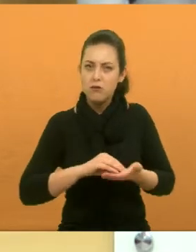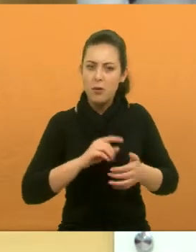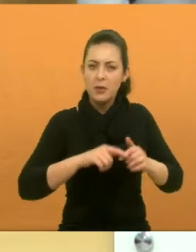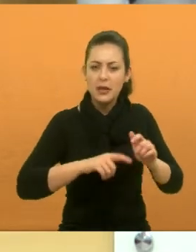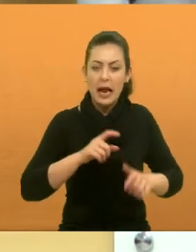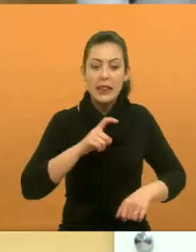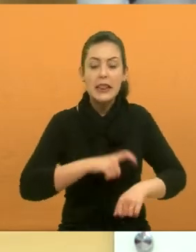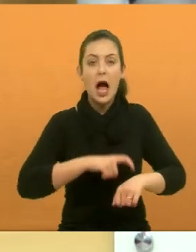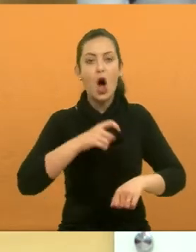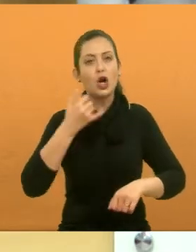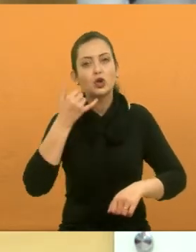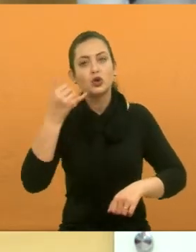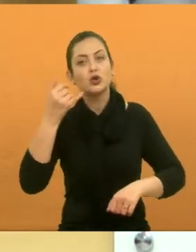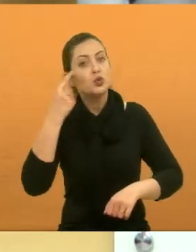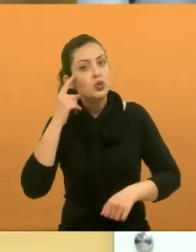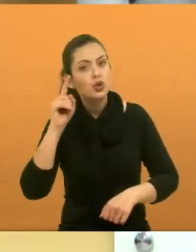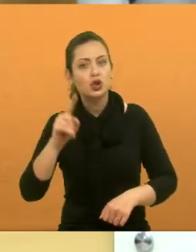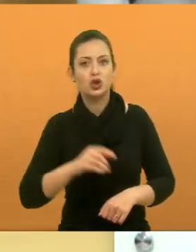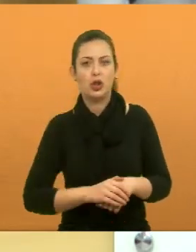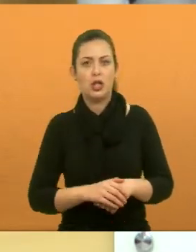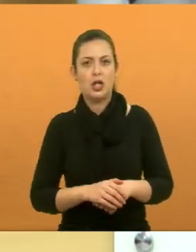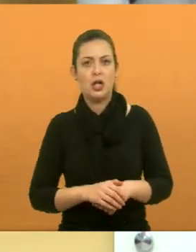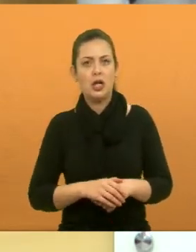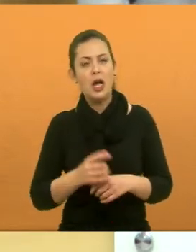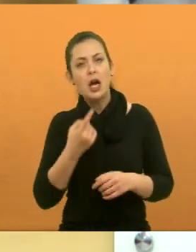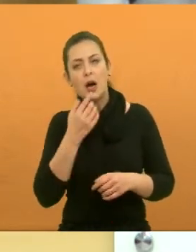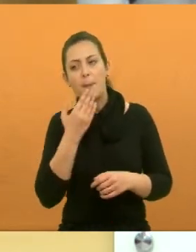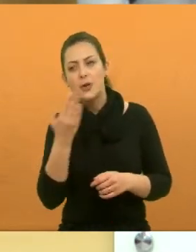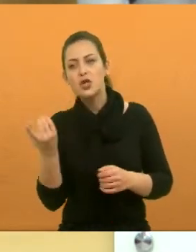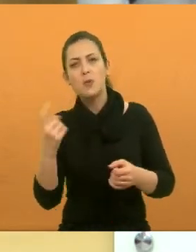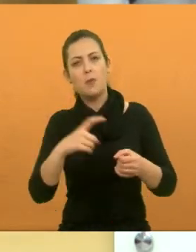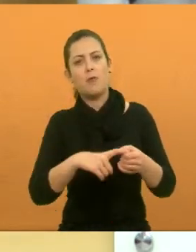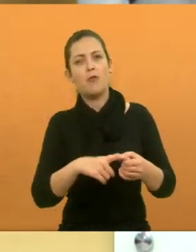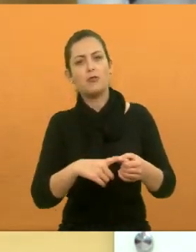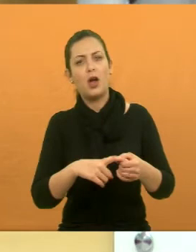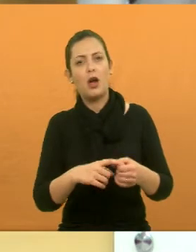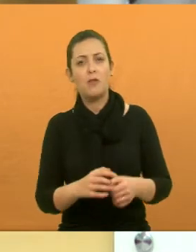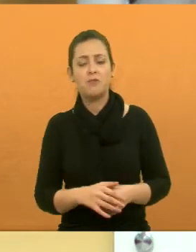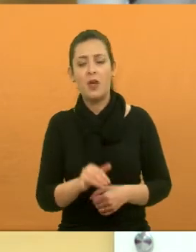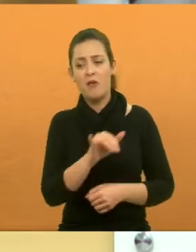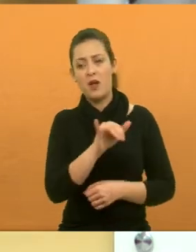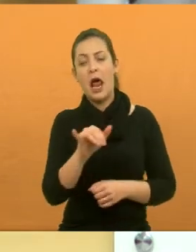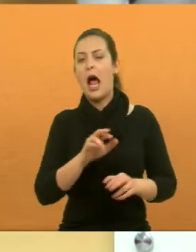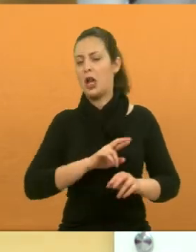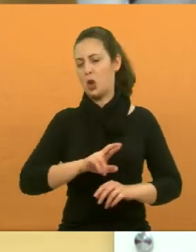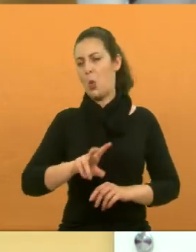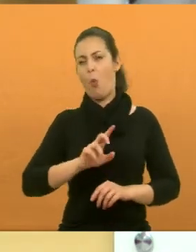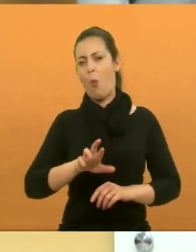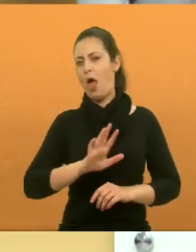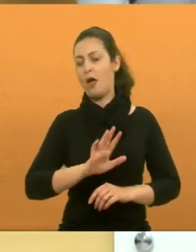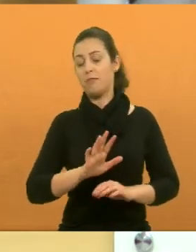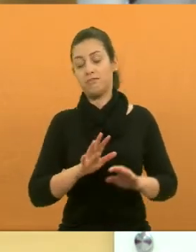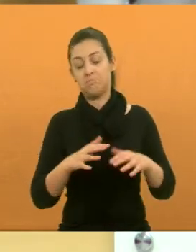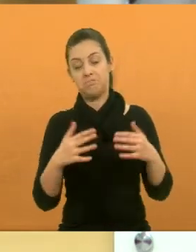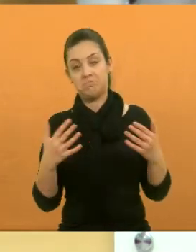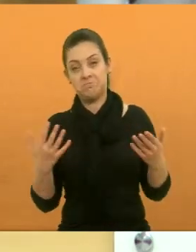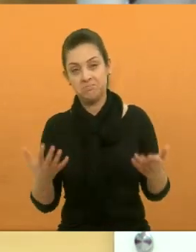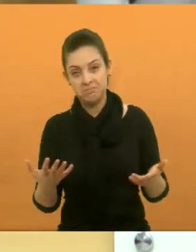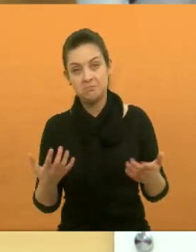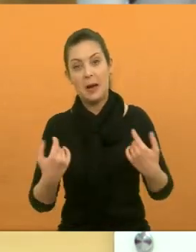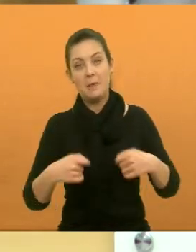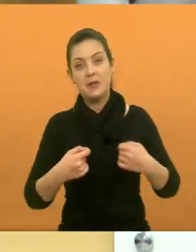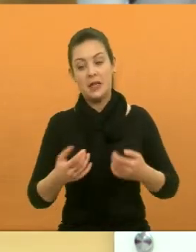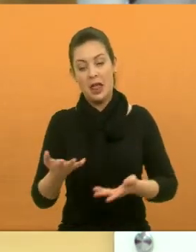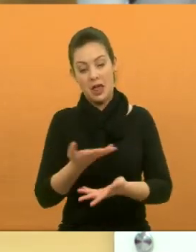ligar na hora, no dia, no março do dia seguinte, pedindo para retornar. Então, falaram que não é bem assim que acontece, enfim, ficaram de